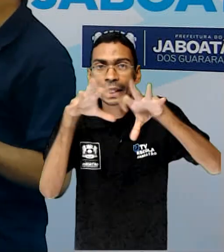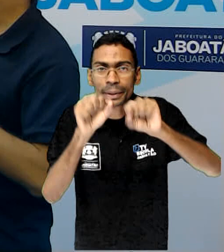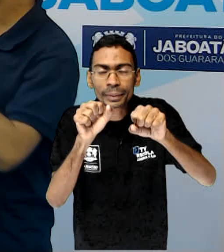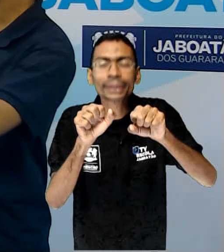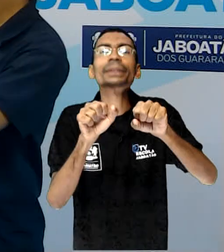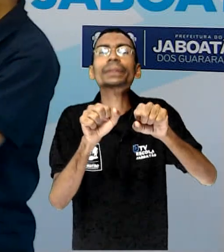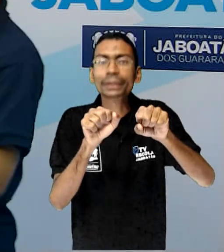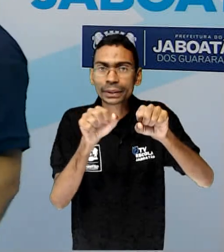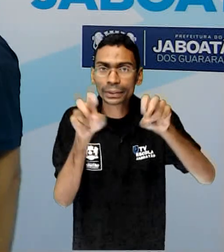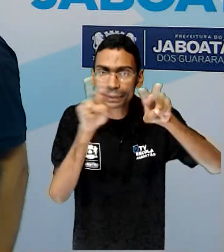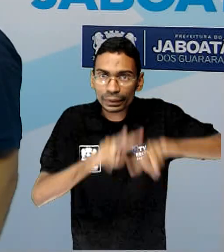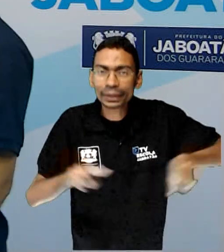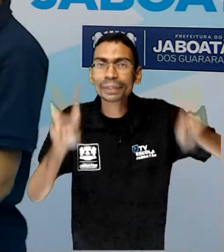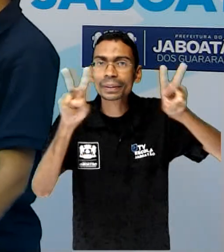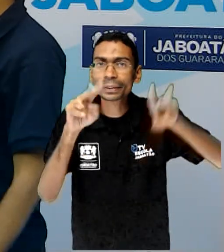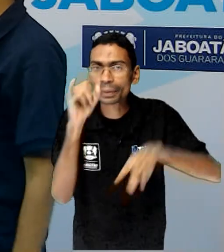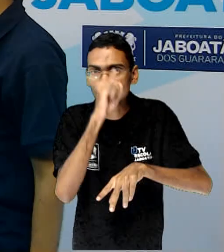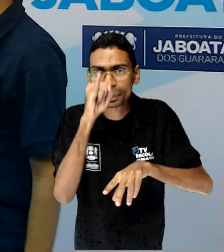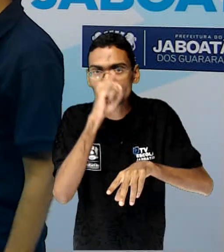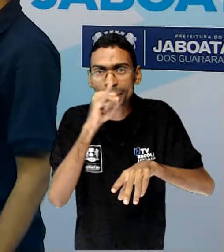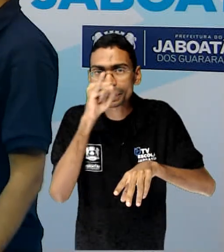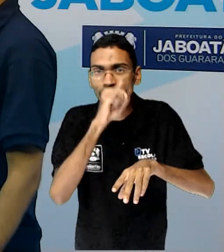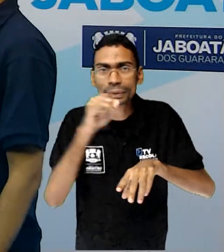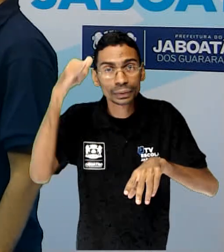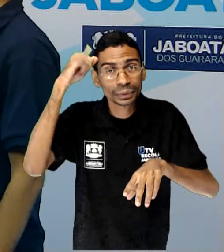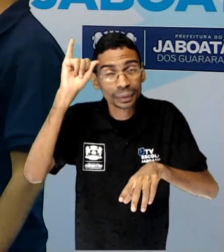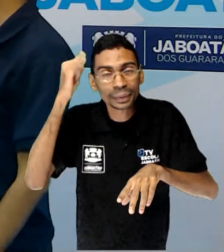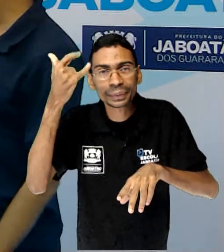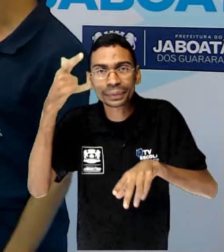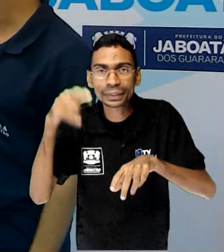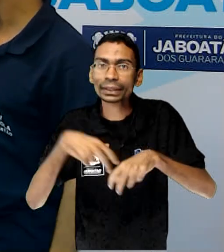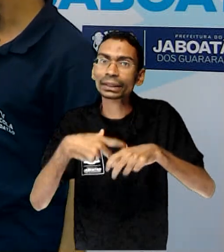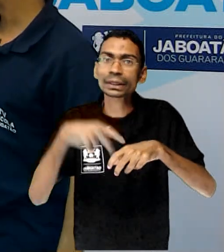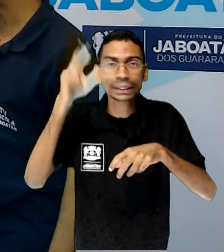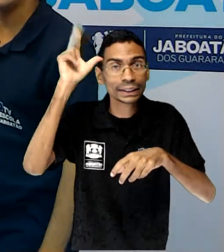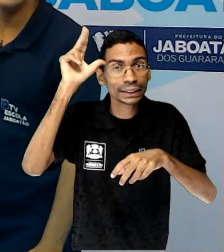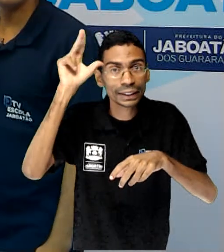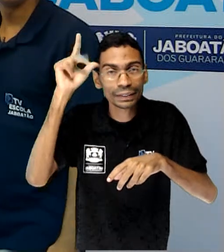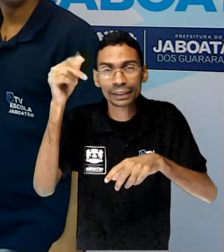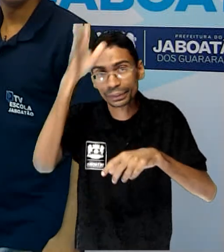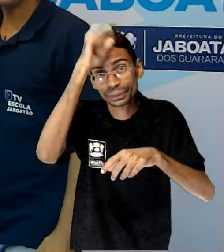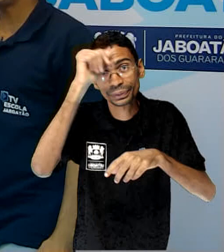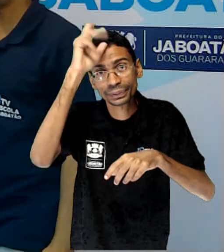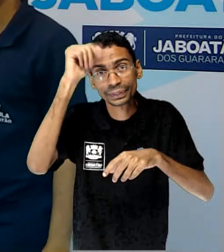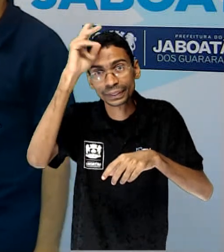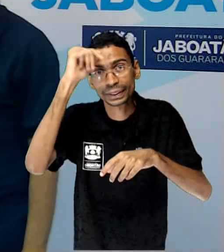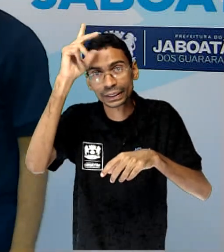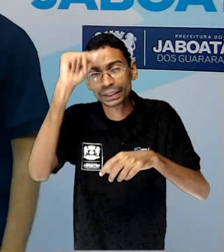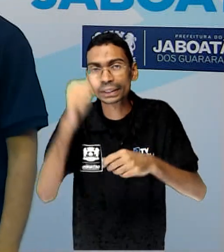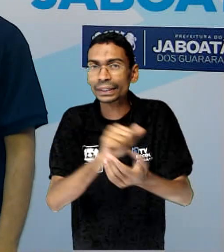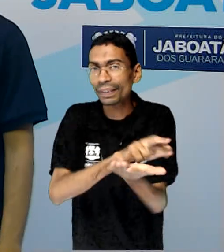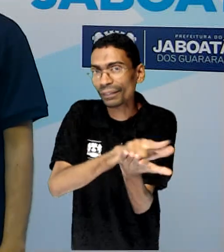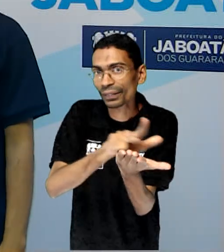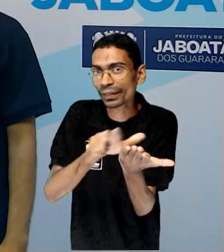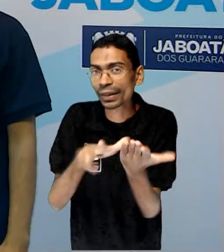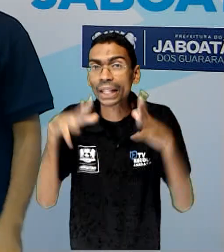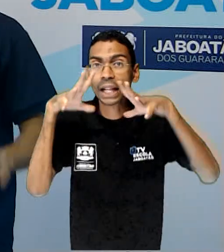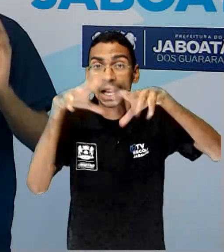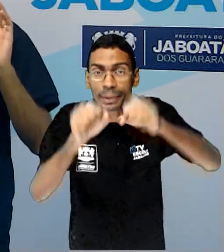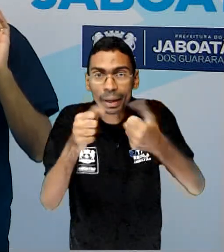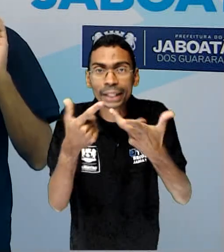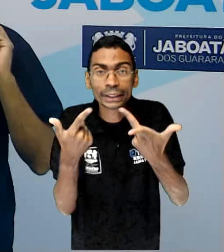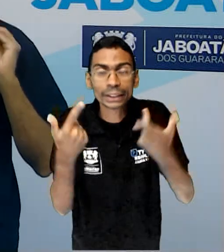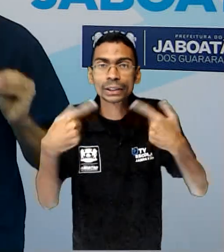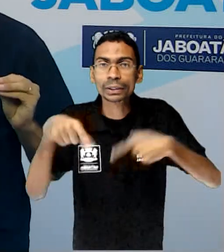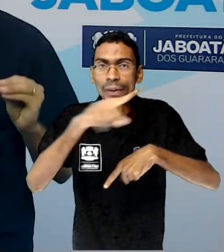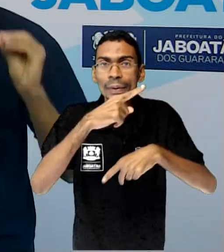vendo. Porco, boi, cavalo, vaca, galinha. Várias animais que vocês estão vendo aí. E a